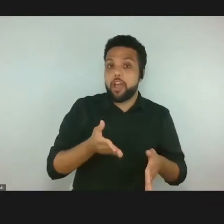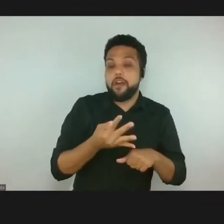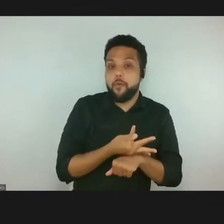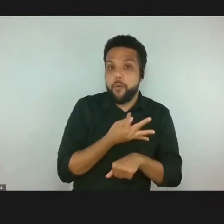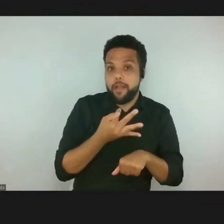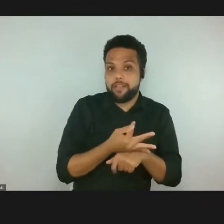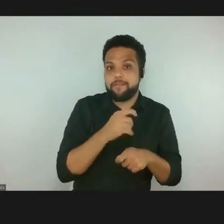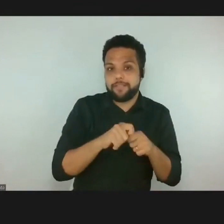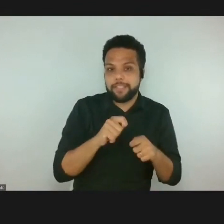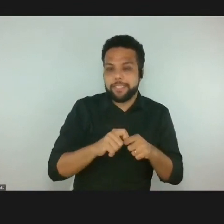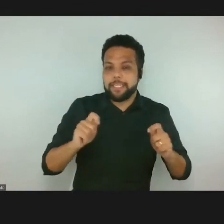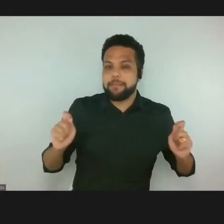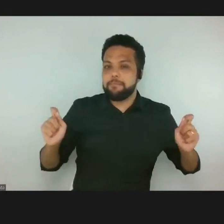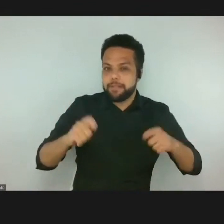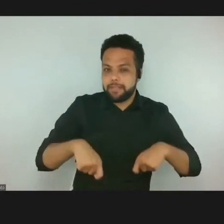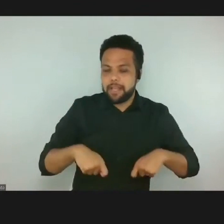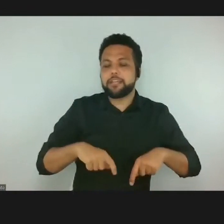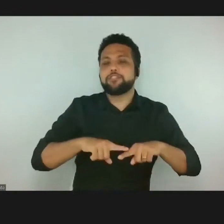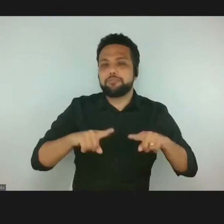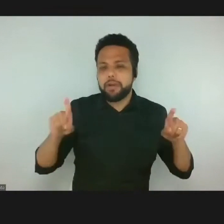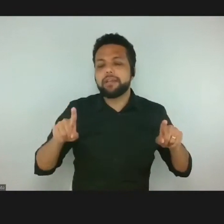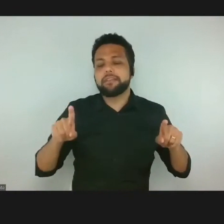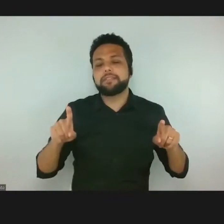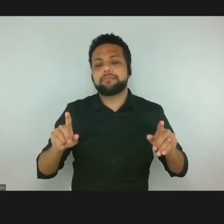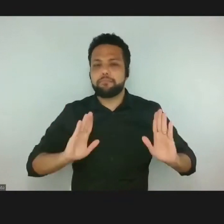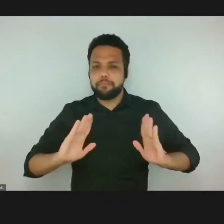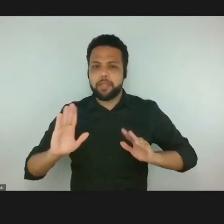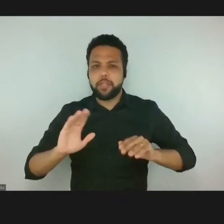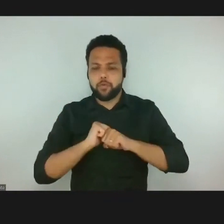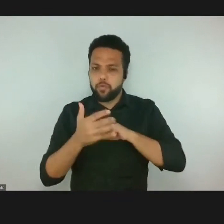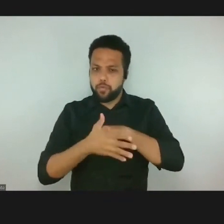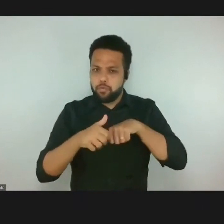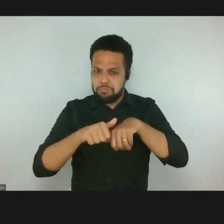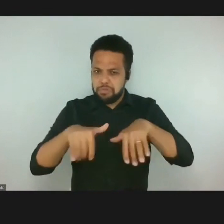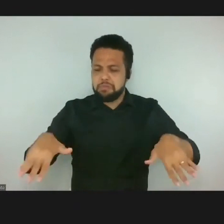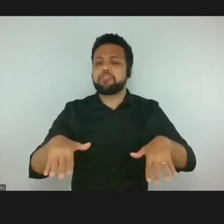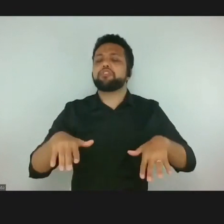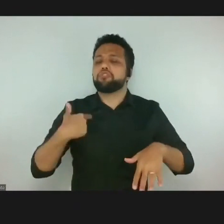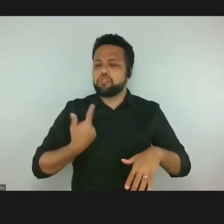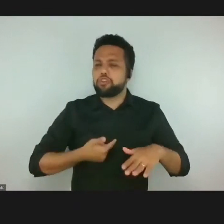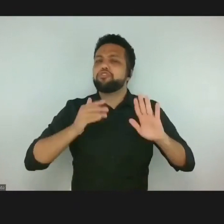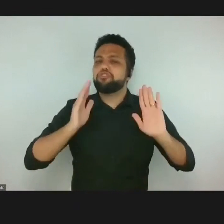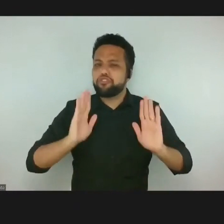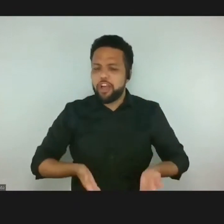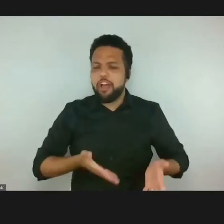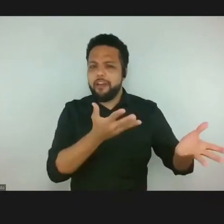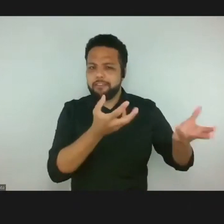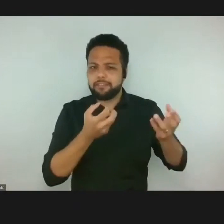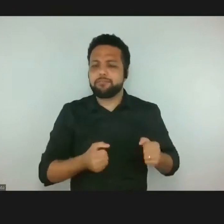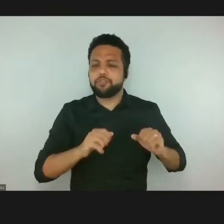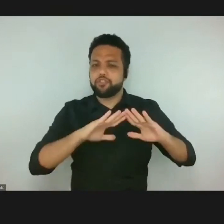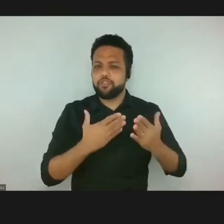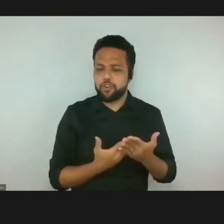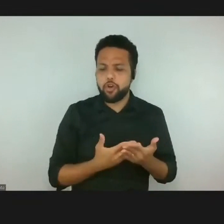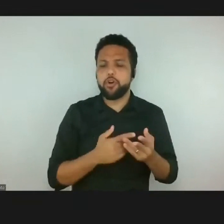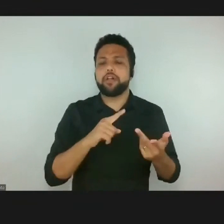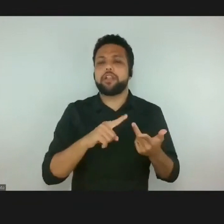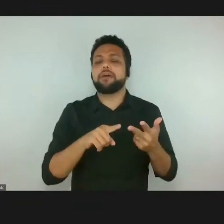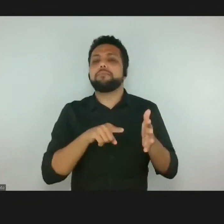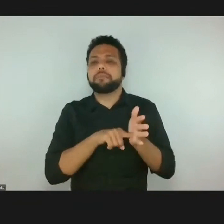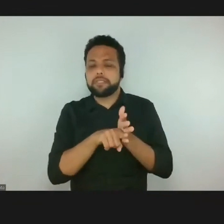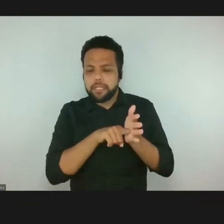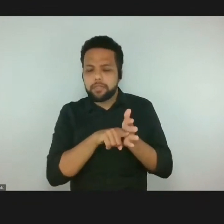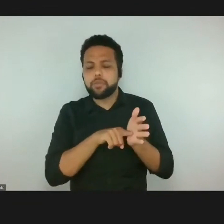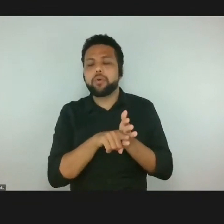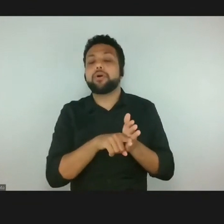capacidade de carga, mas mesmo nesse período de pandemia, gente tem atendido escolas, professores, pesquisadores à distância e o